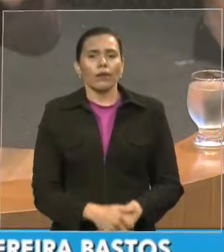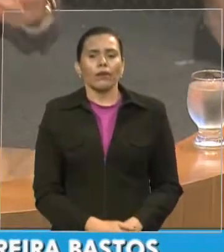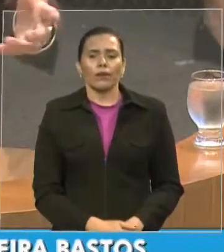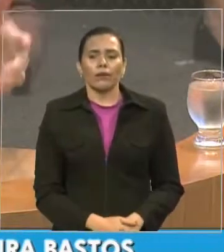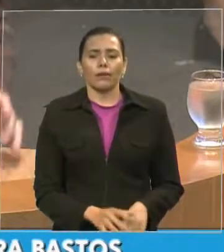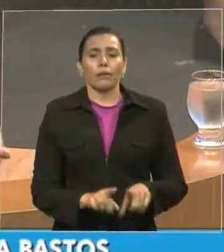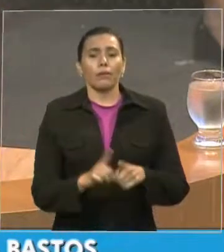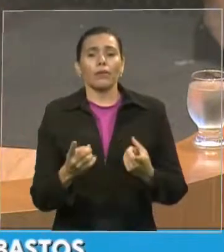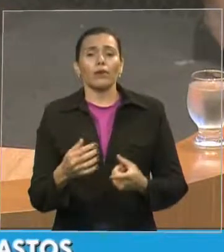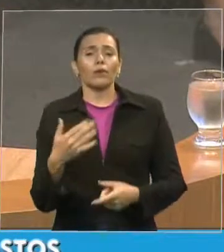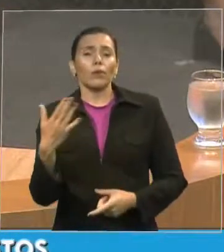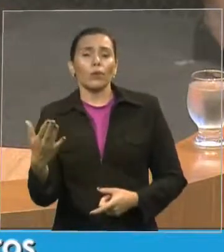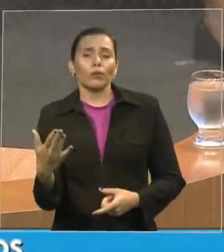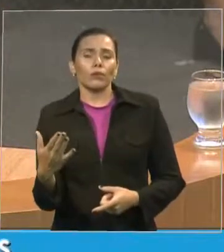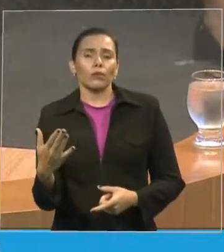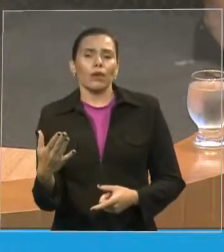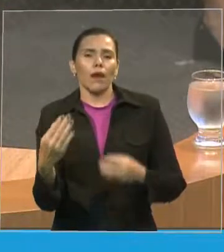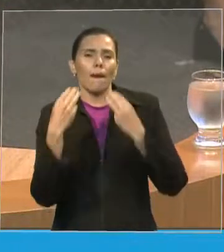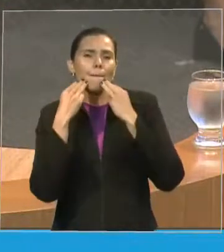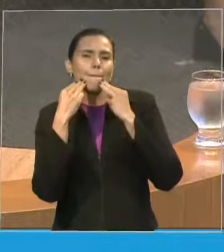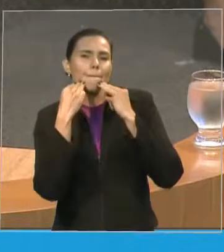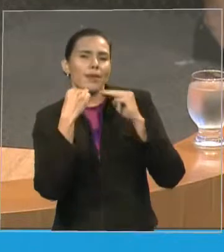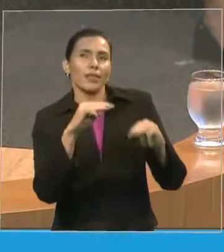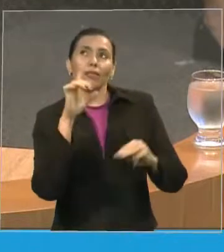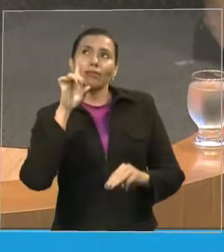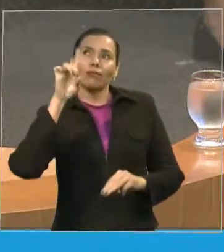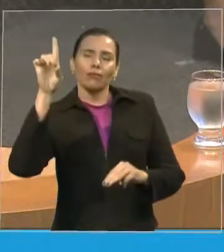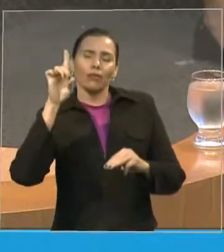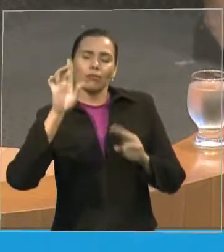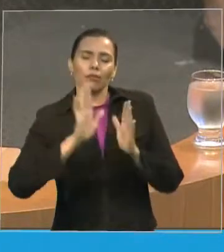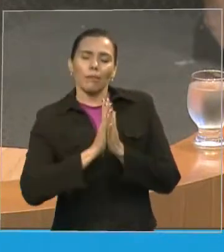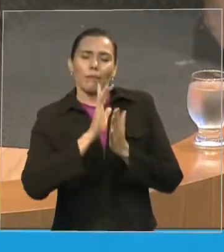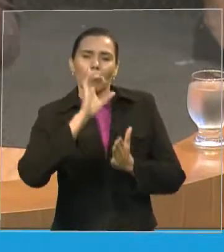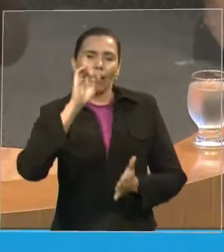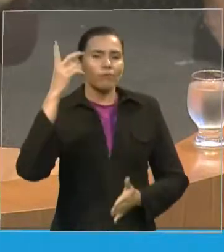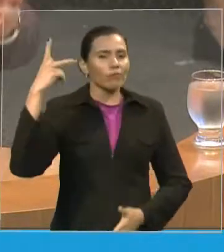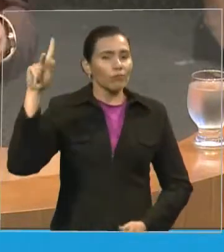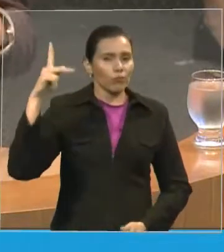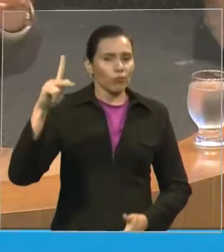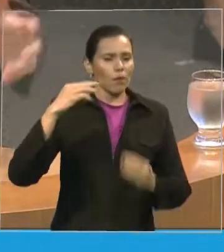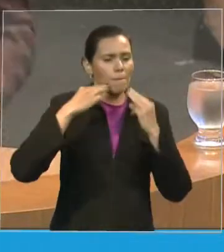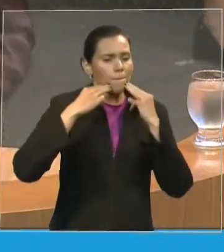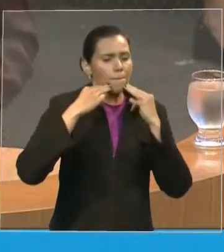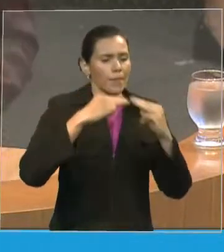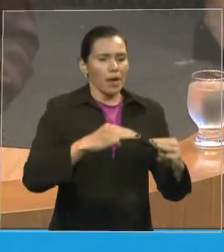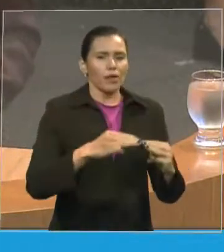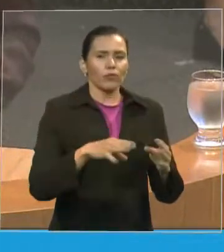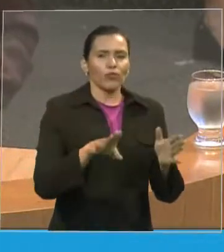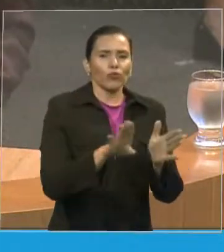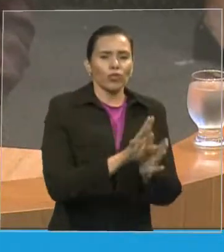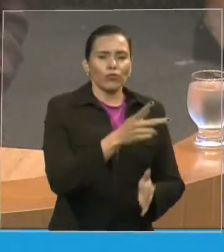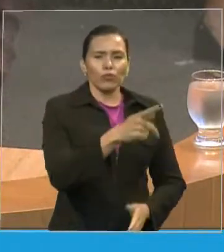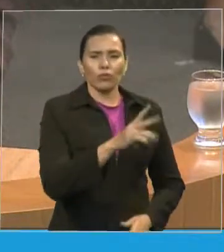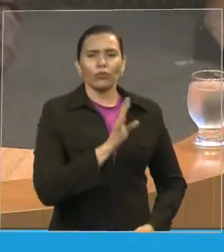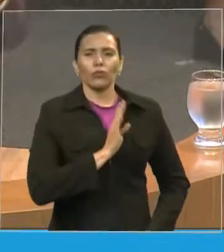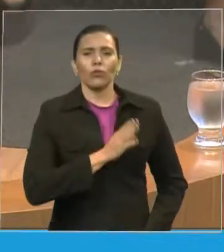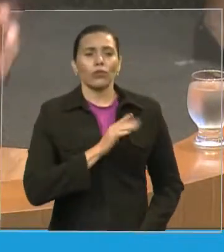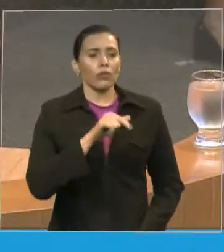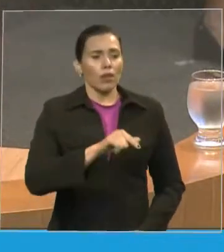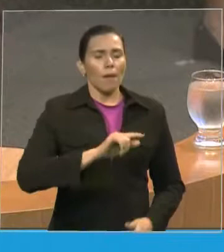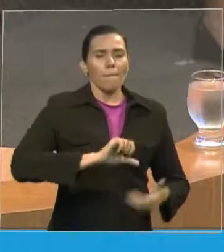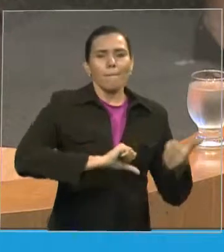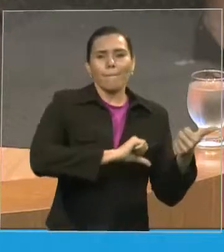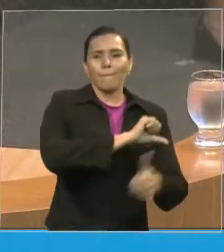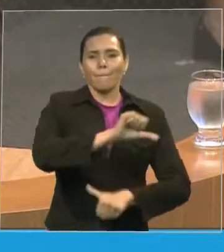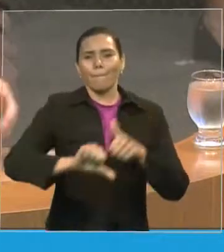evangelho a mensagem do evangelho chega eles são transformados e passam deixam de dar trabalho